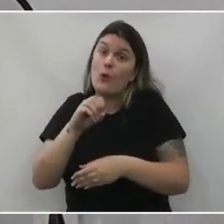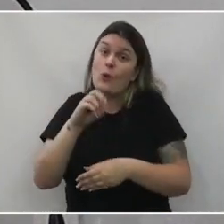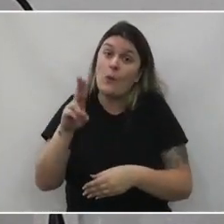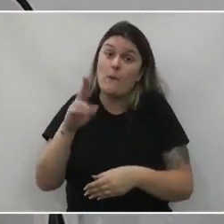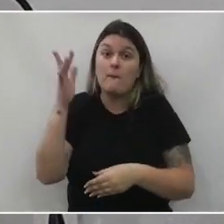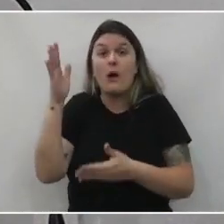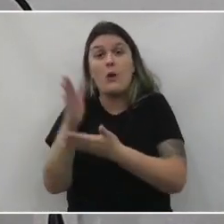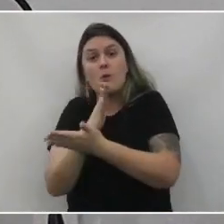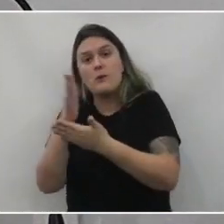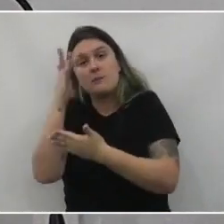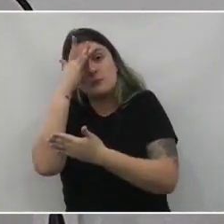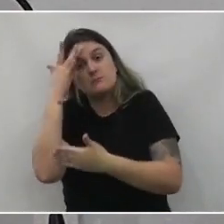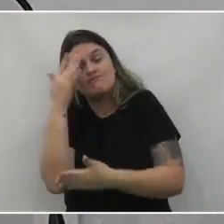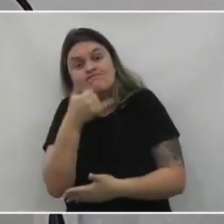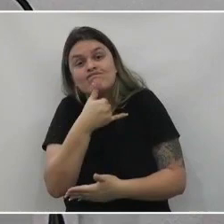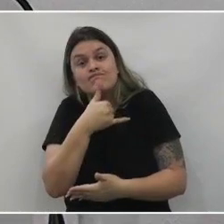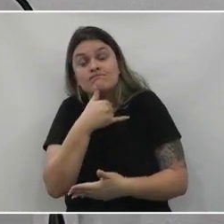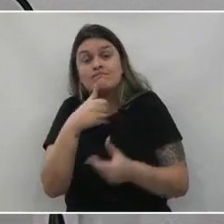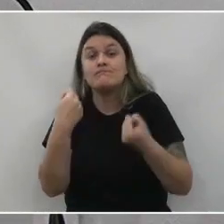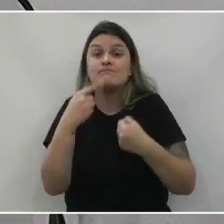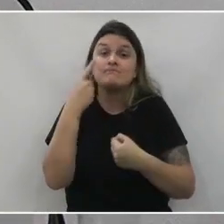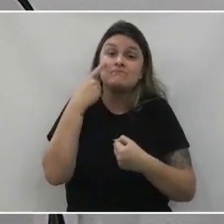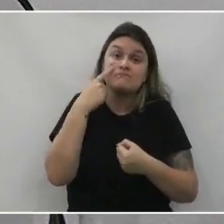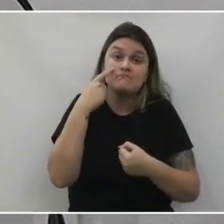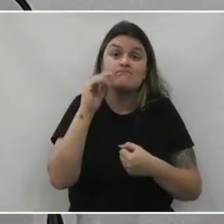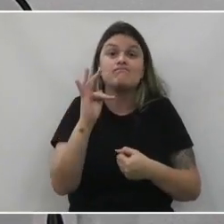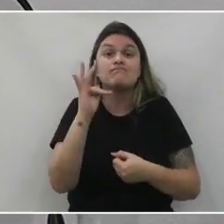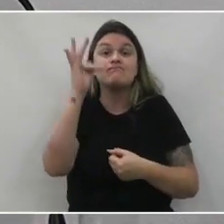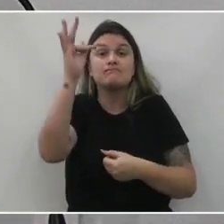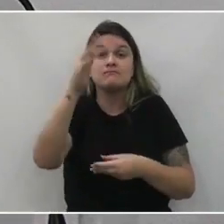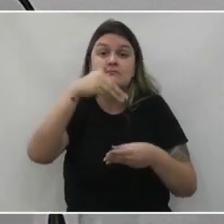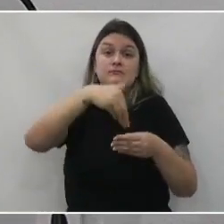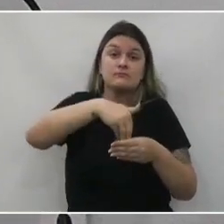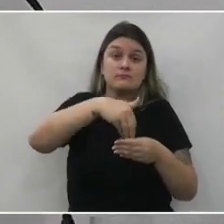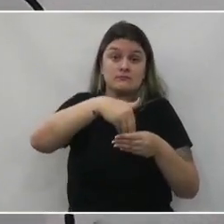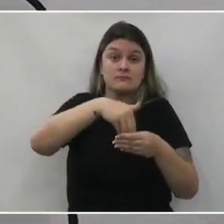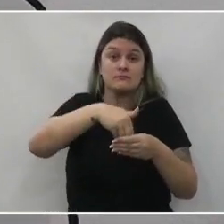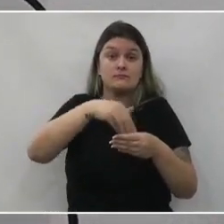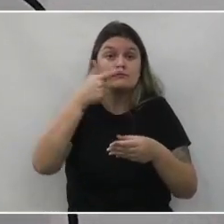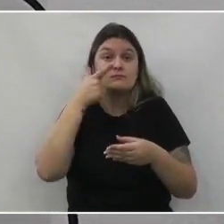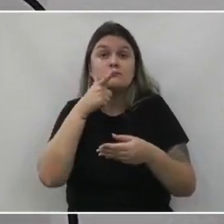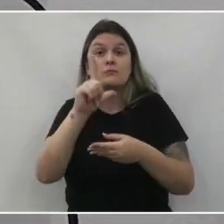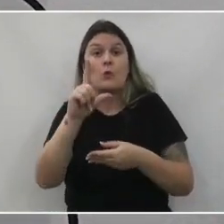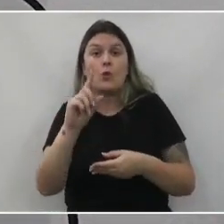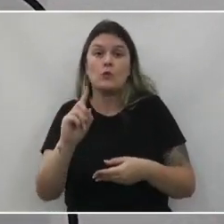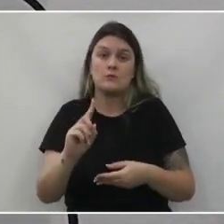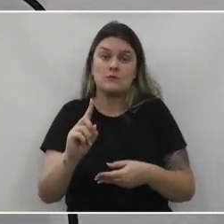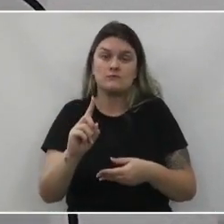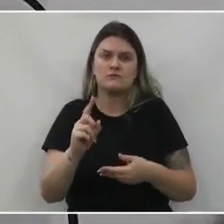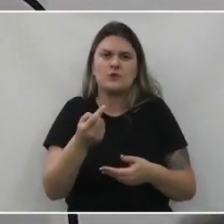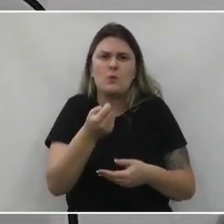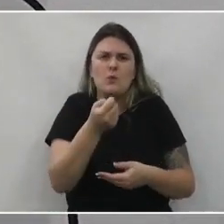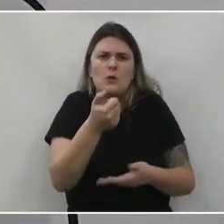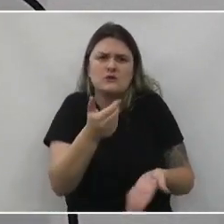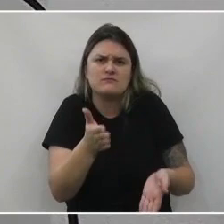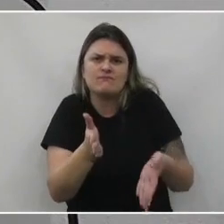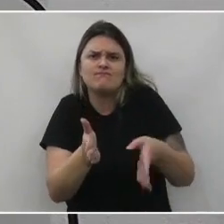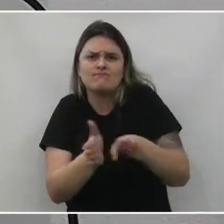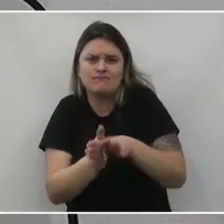tanto dependendo do resultado, mas está chegando à reta final.